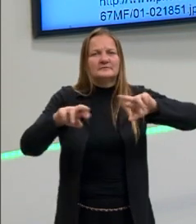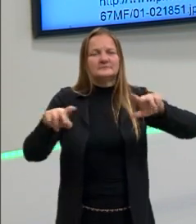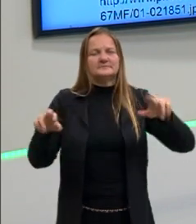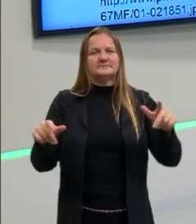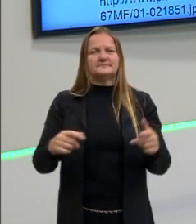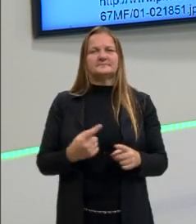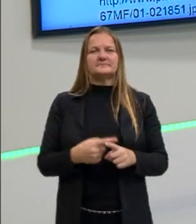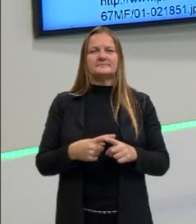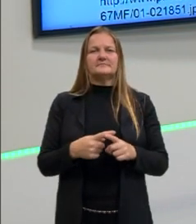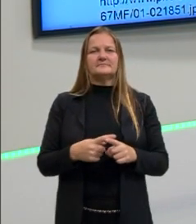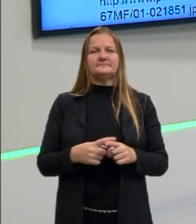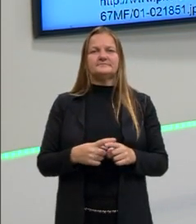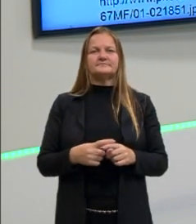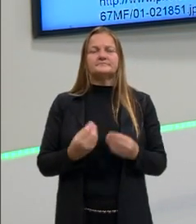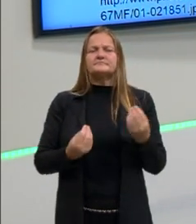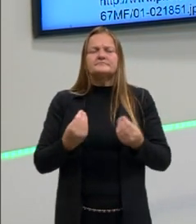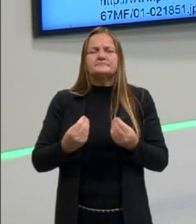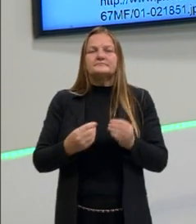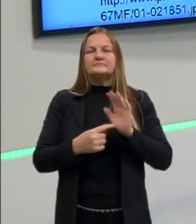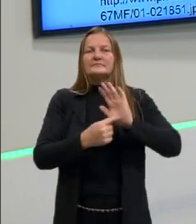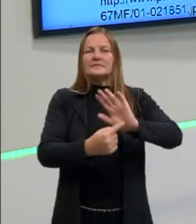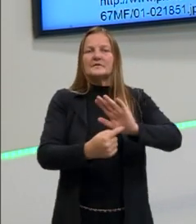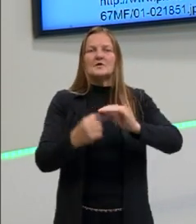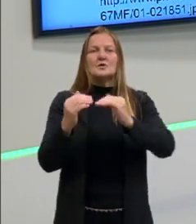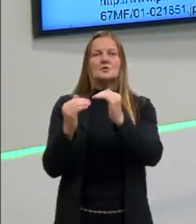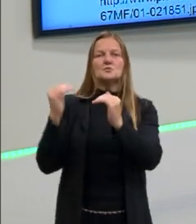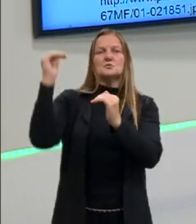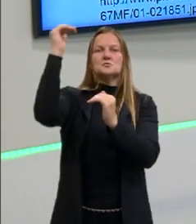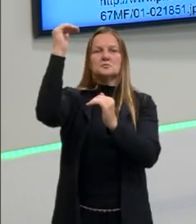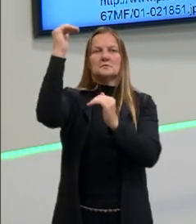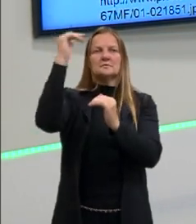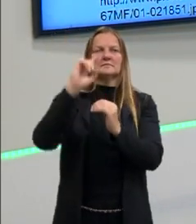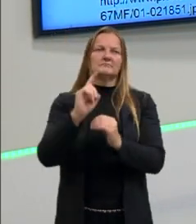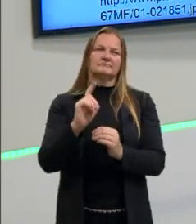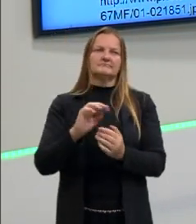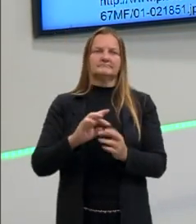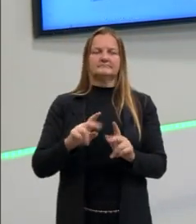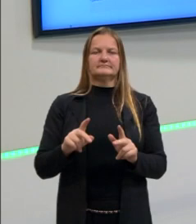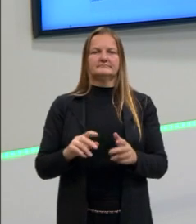A gente não pode, por causa disso, afirmar uma superioridade dessa época.